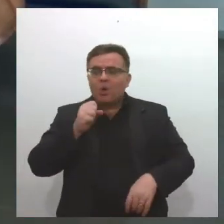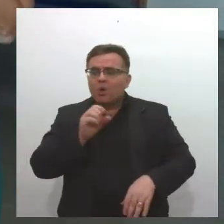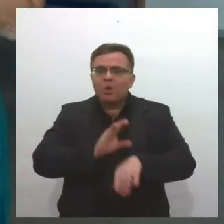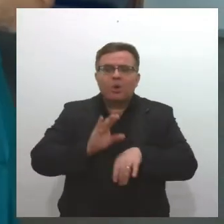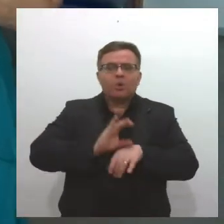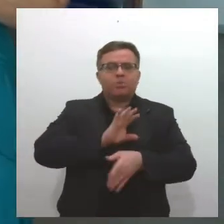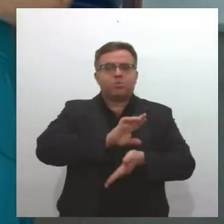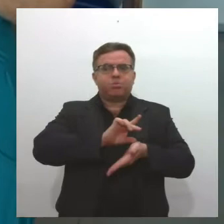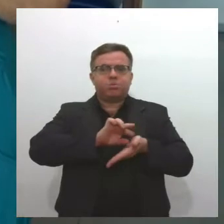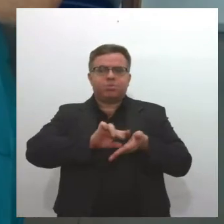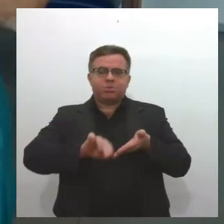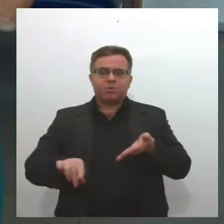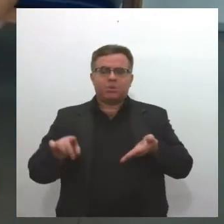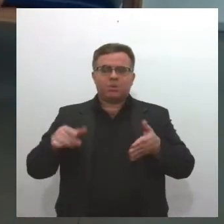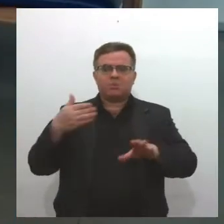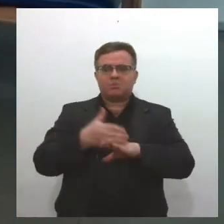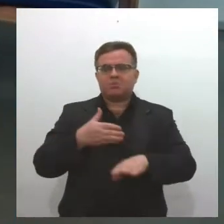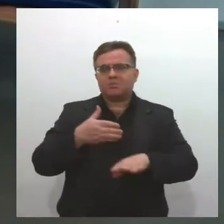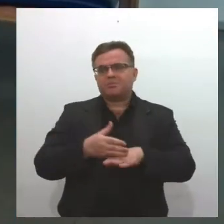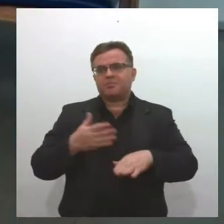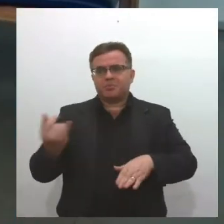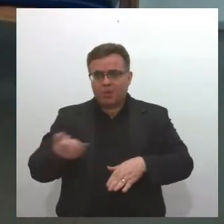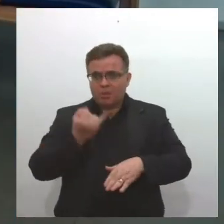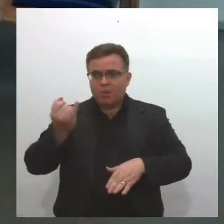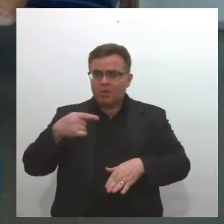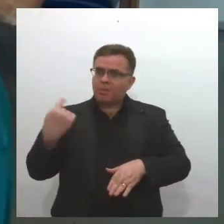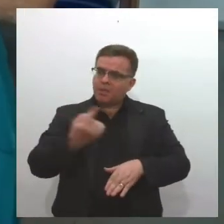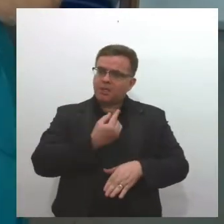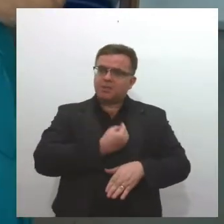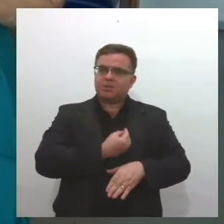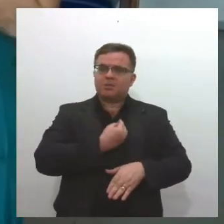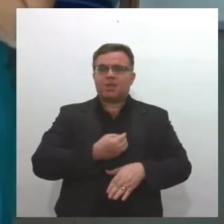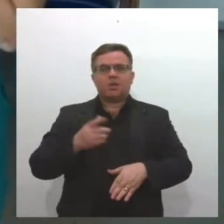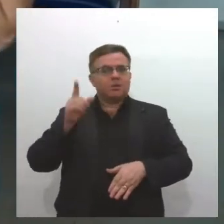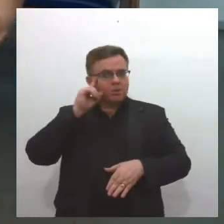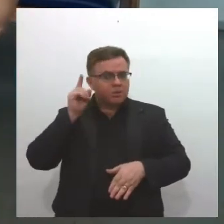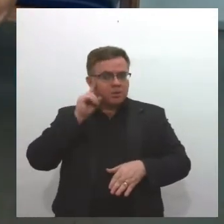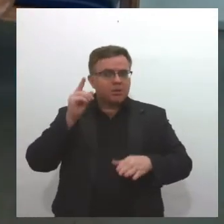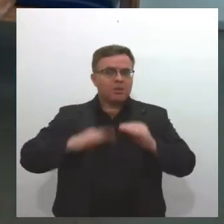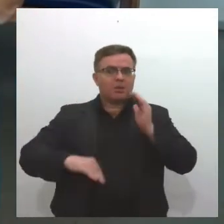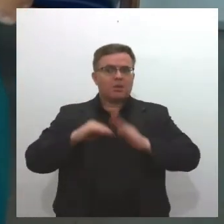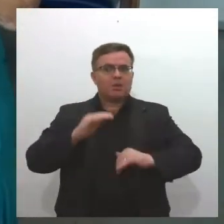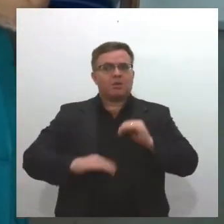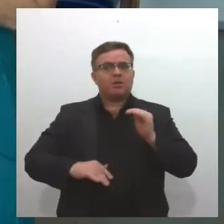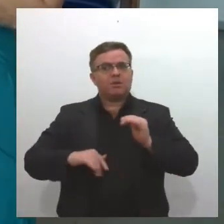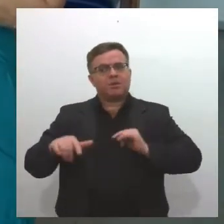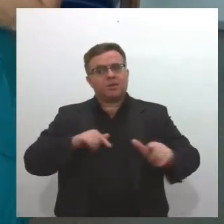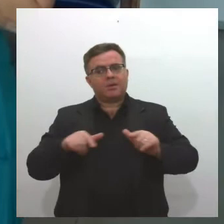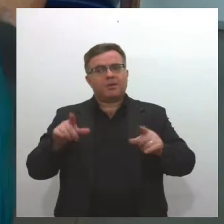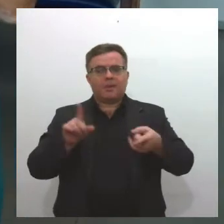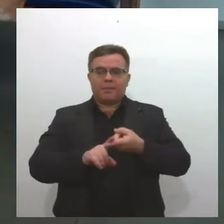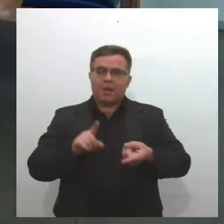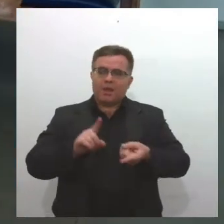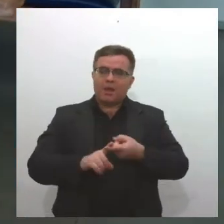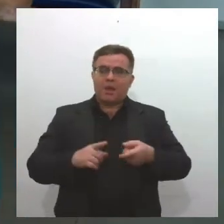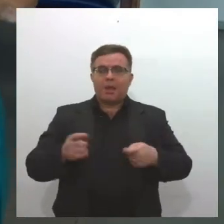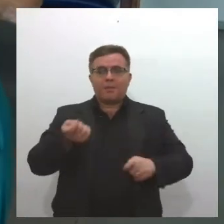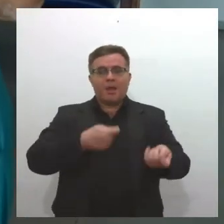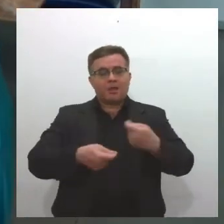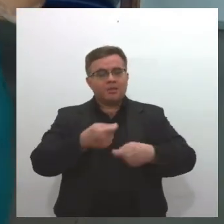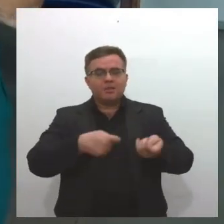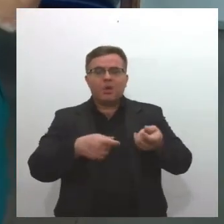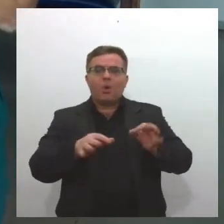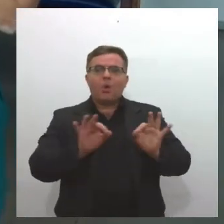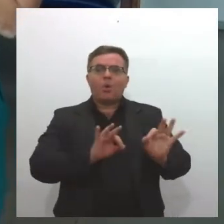Alguns deles, extremamente relevantes para o nosso dia a dia e não só para a atuação profissional. Então, planejamento financeiro, por exemplo, serve para a nossa